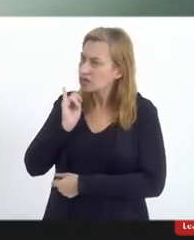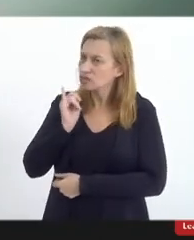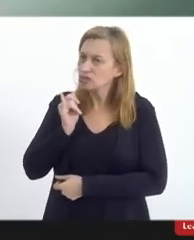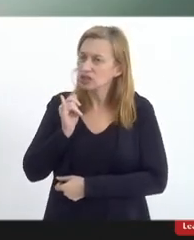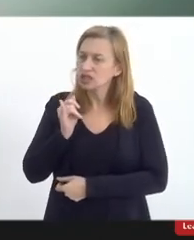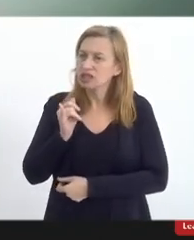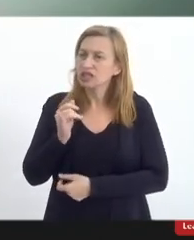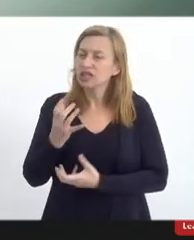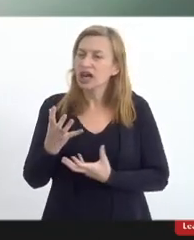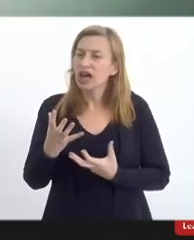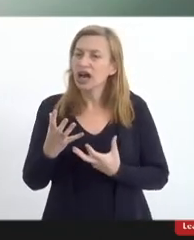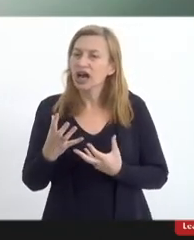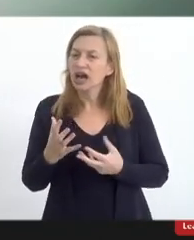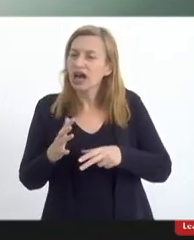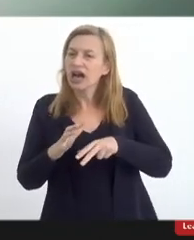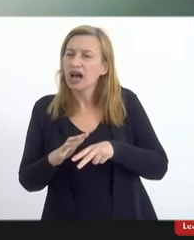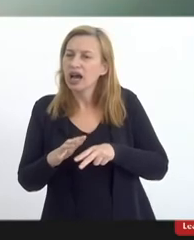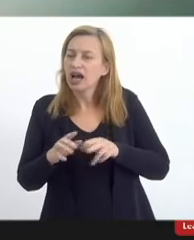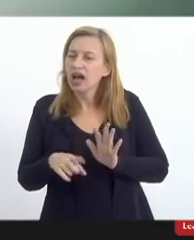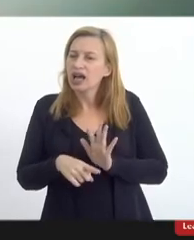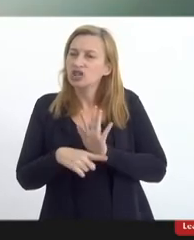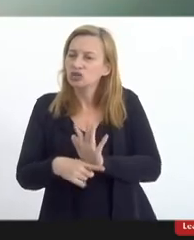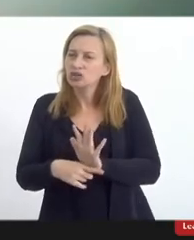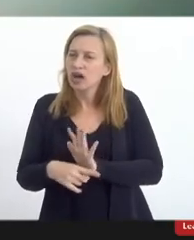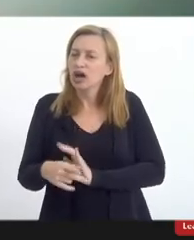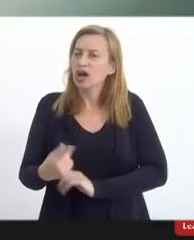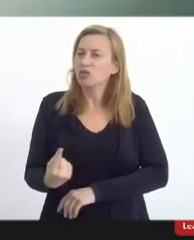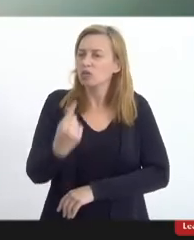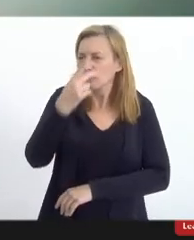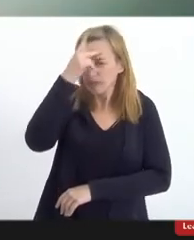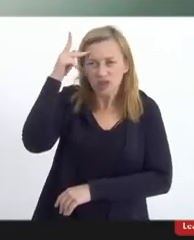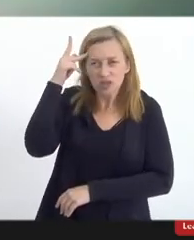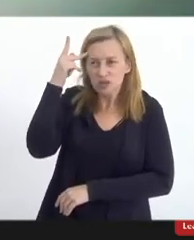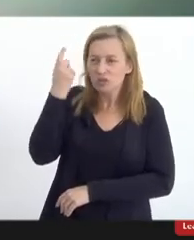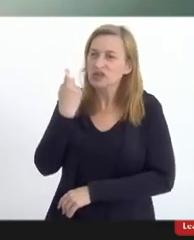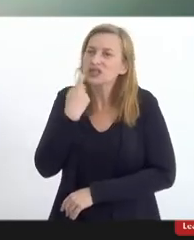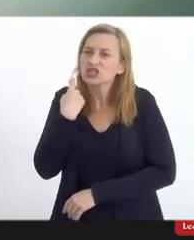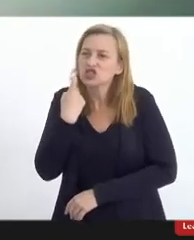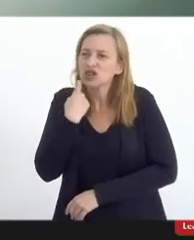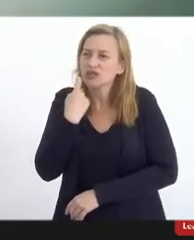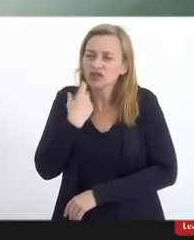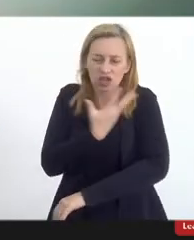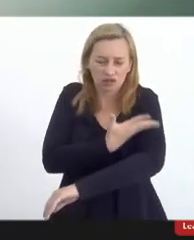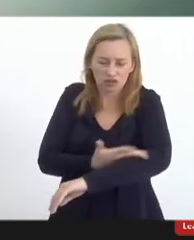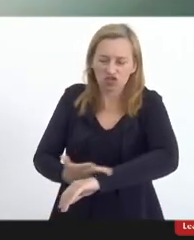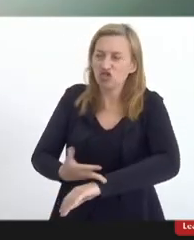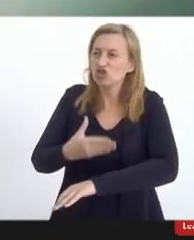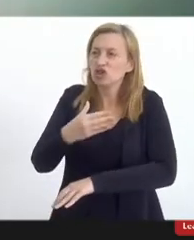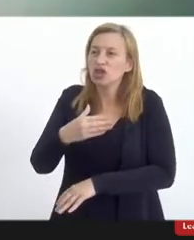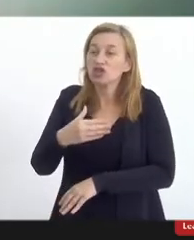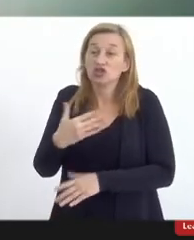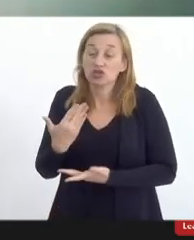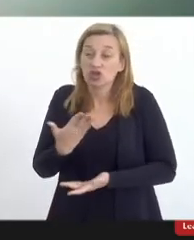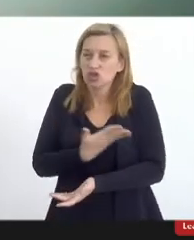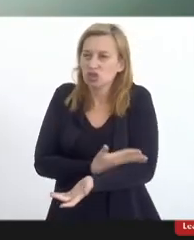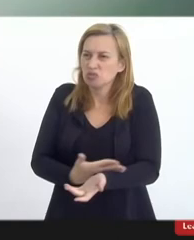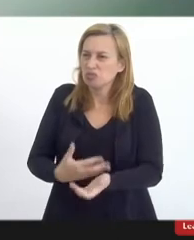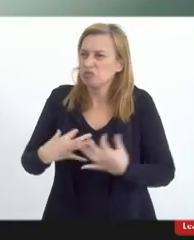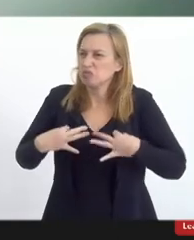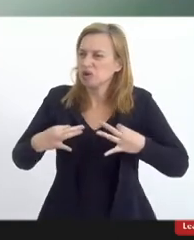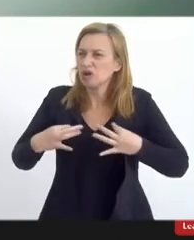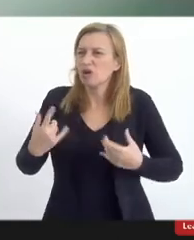a atender uma pessoa numa sexta-feira que veste o seu traje branco porque tem uma identidade